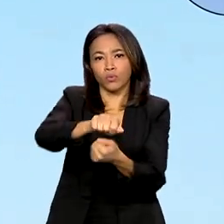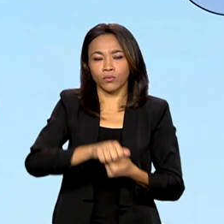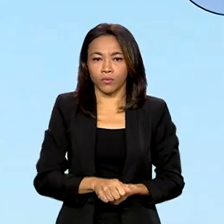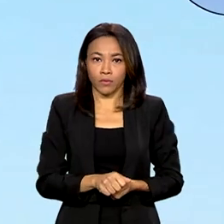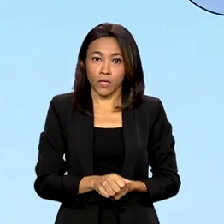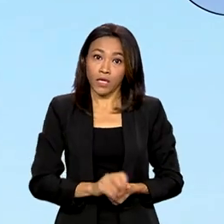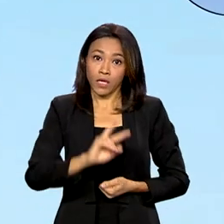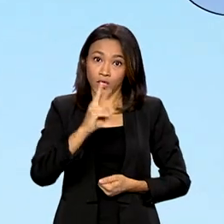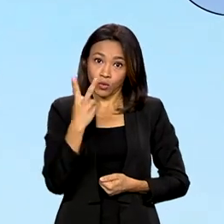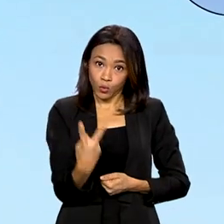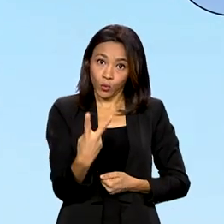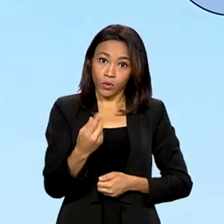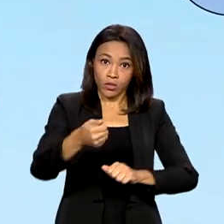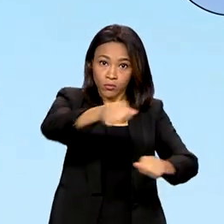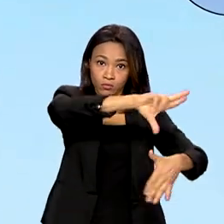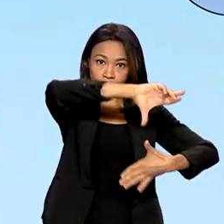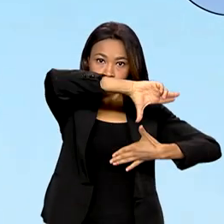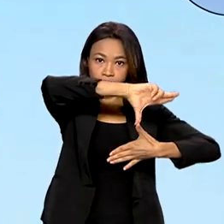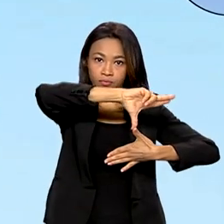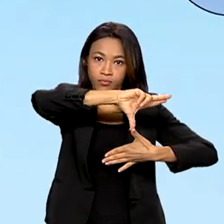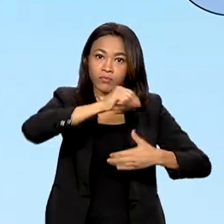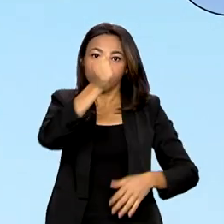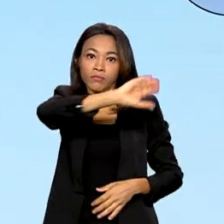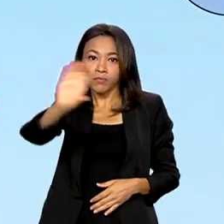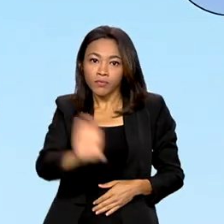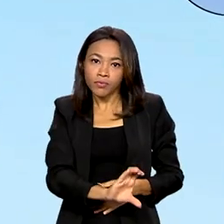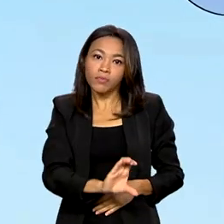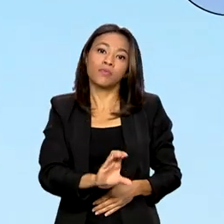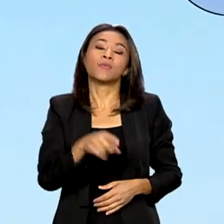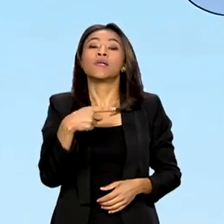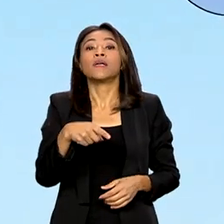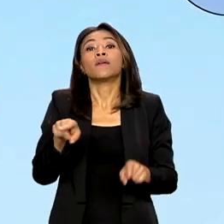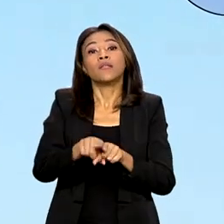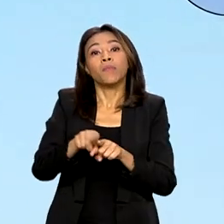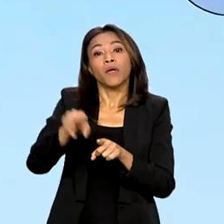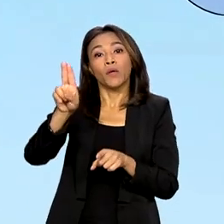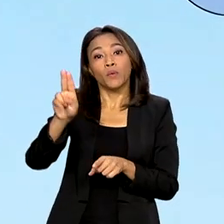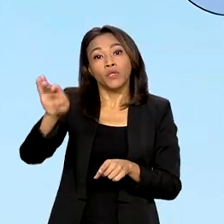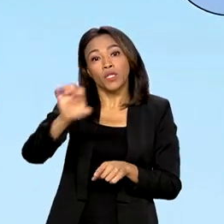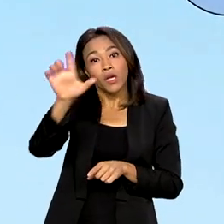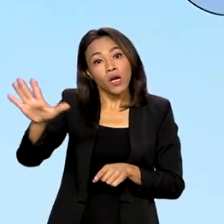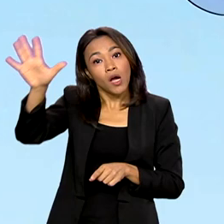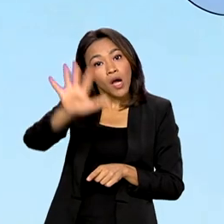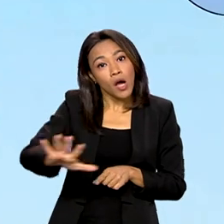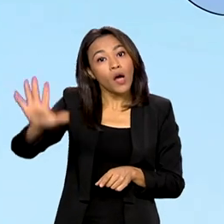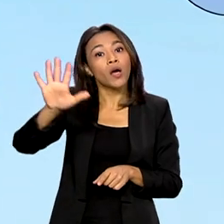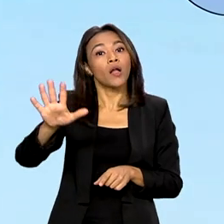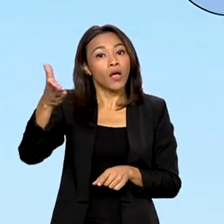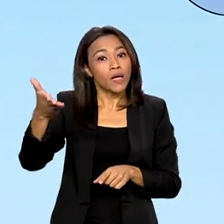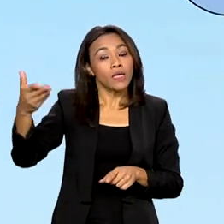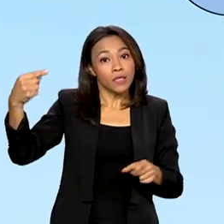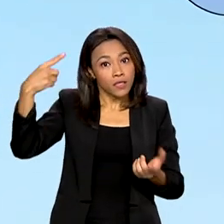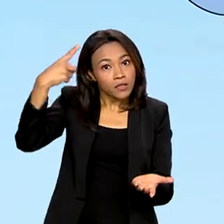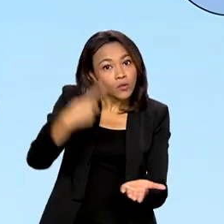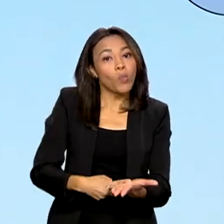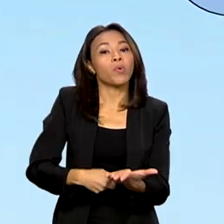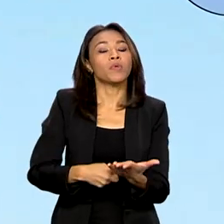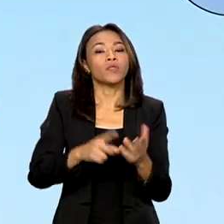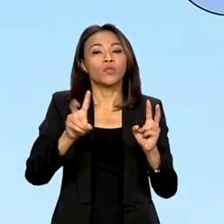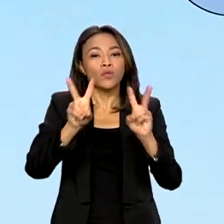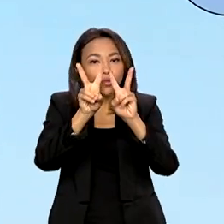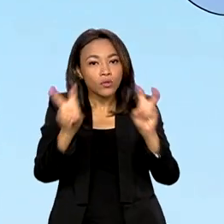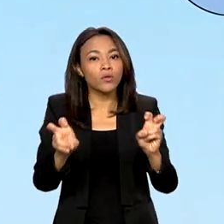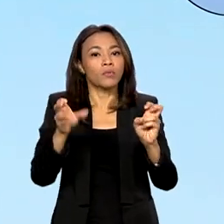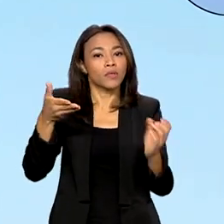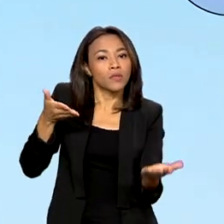regiões da importância estratégica da Europa e da América Latina e Caribe estão comprometidas com uma agenda